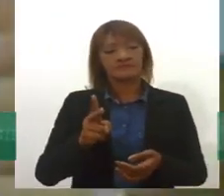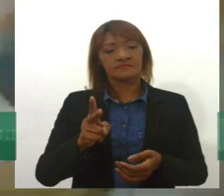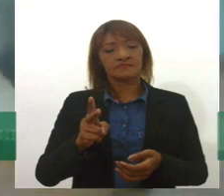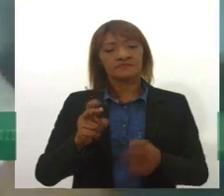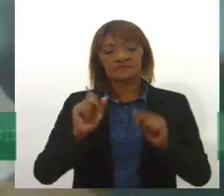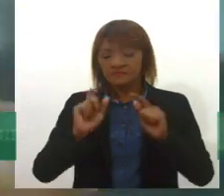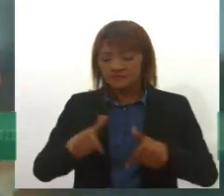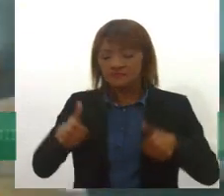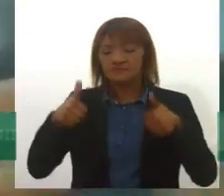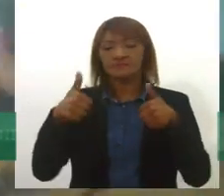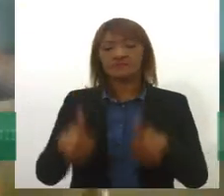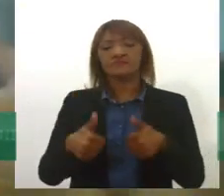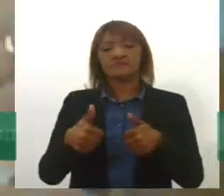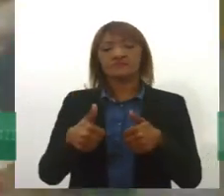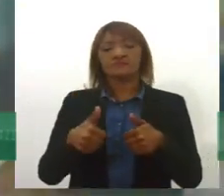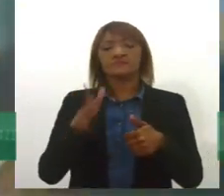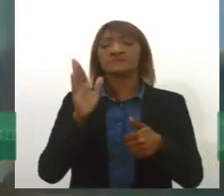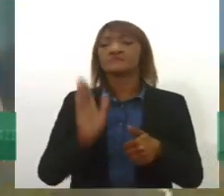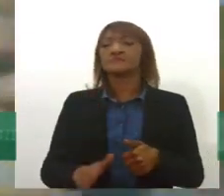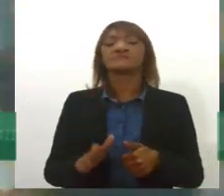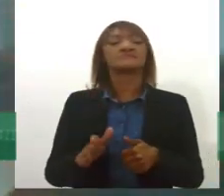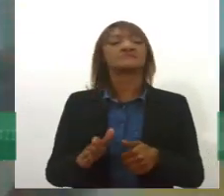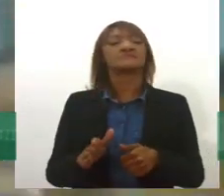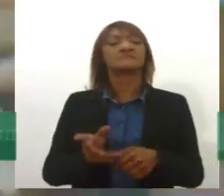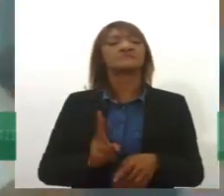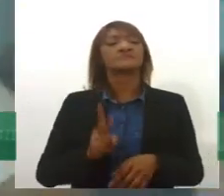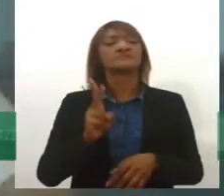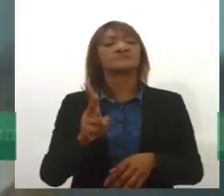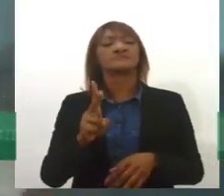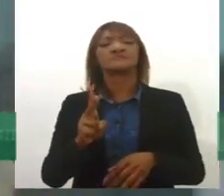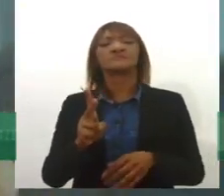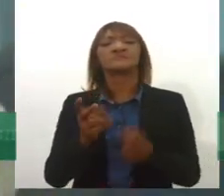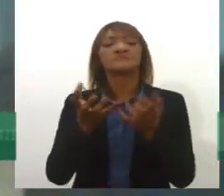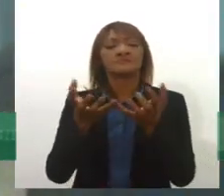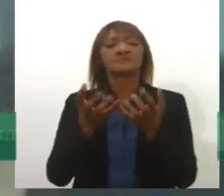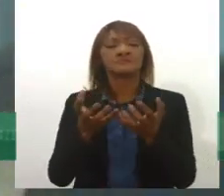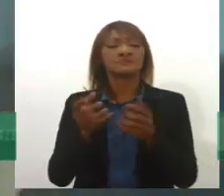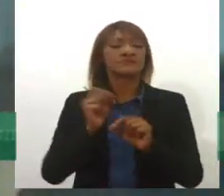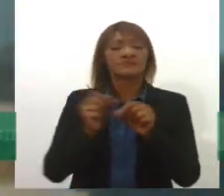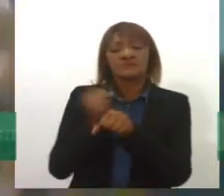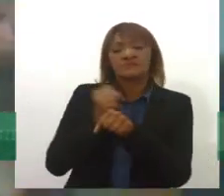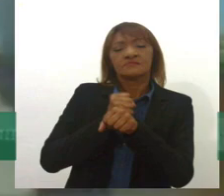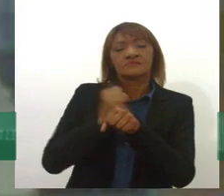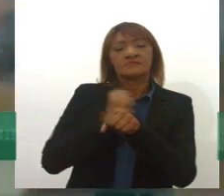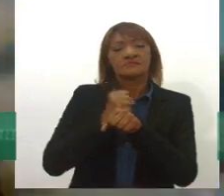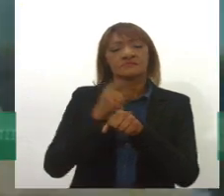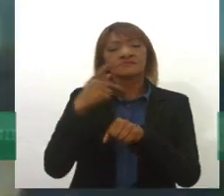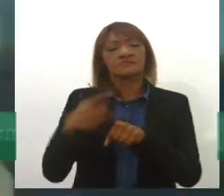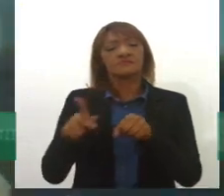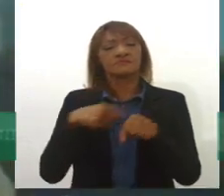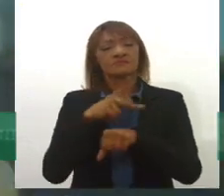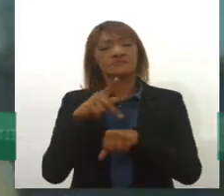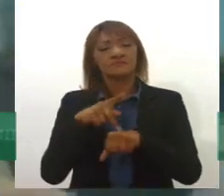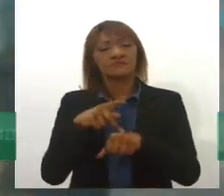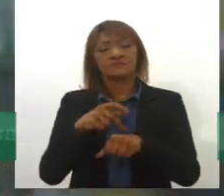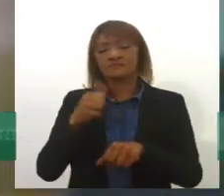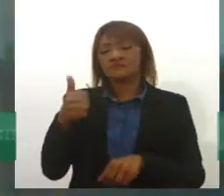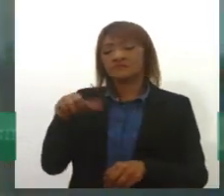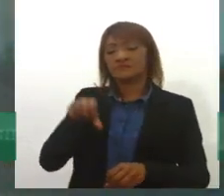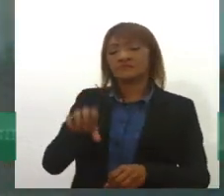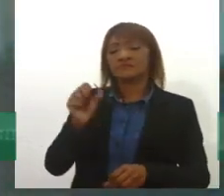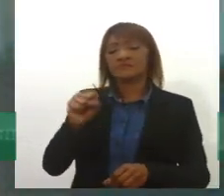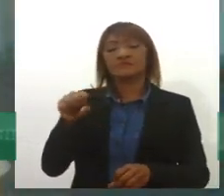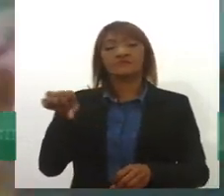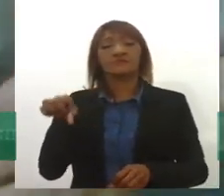manicomial, a reforma psiquiátrica já tenta combater a década nesse país, que desde 1989,